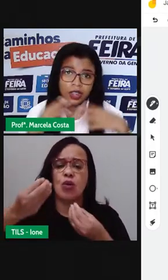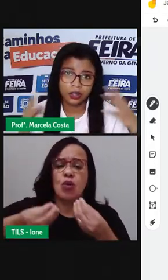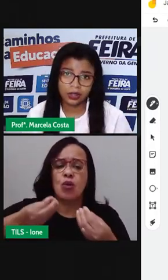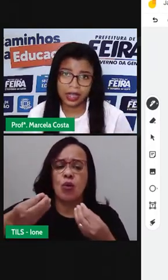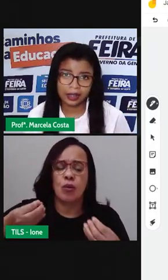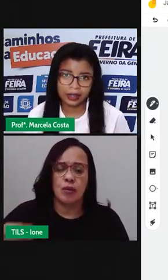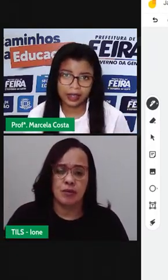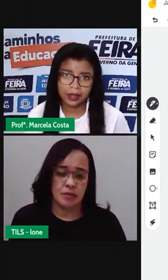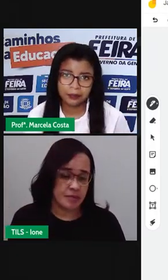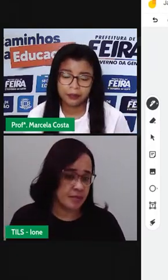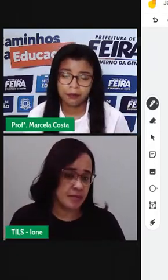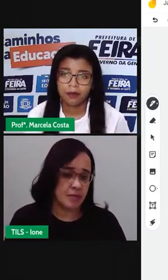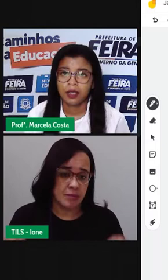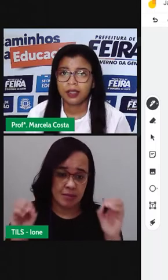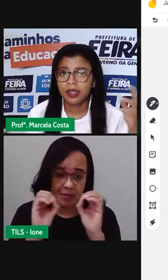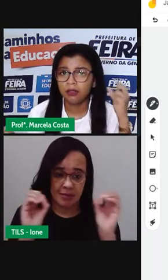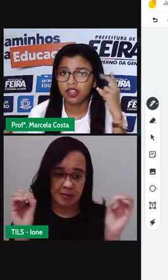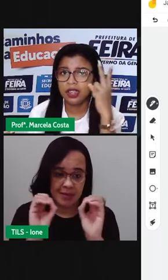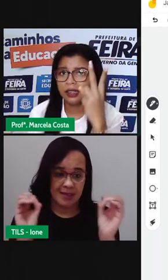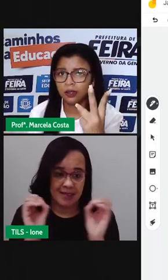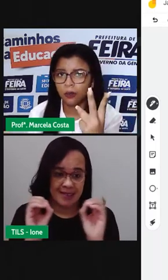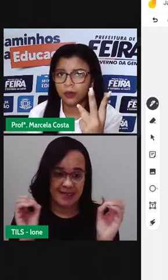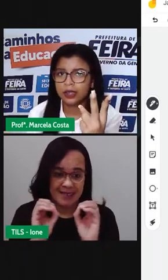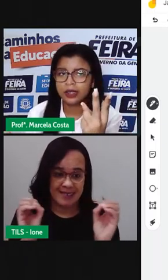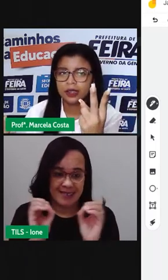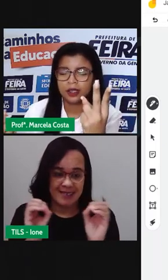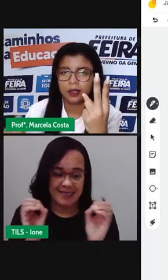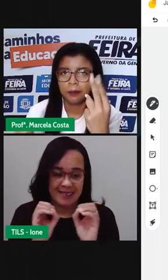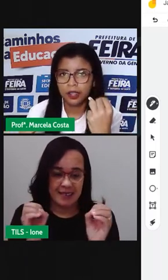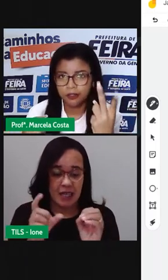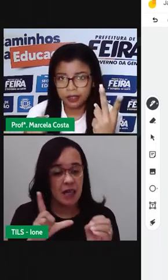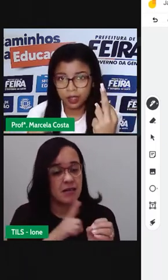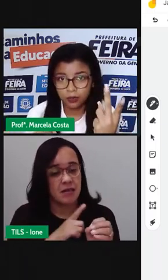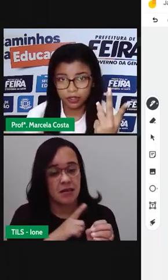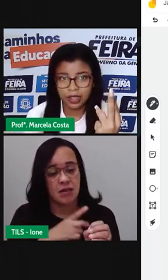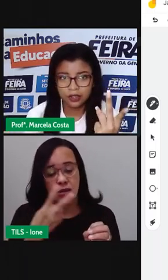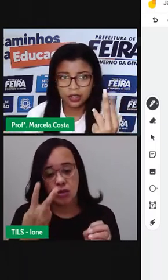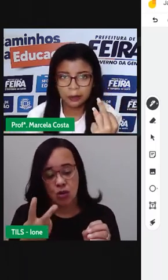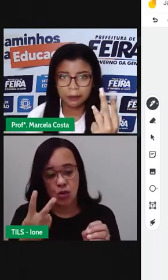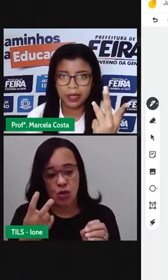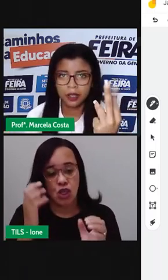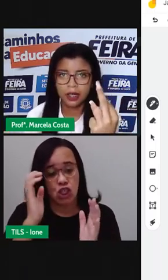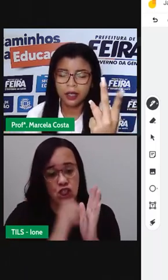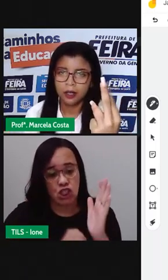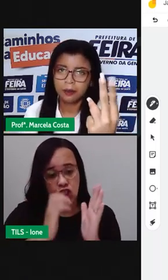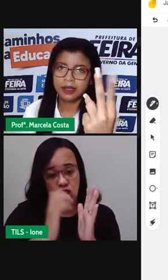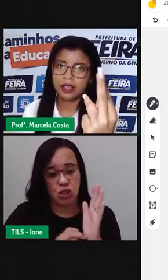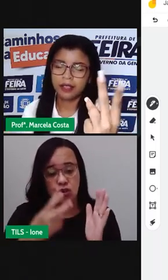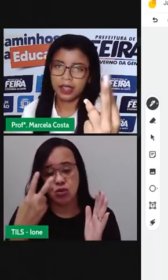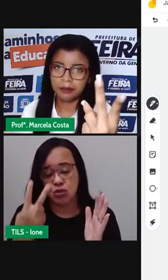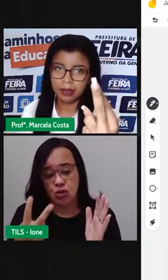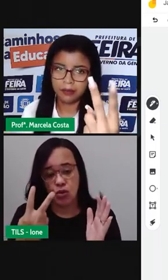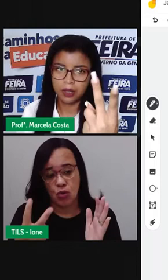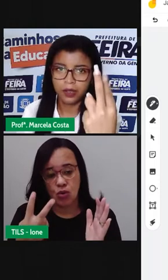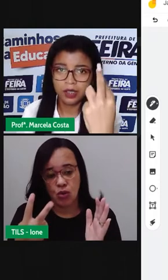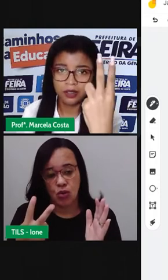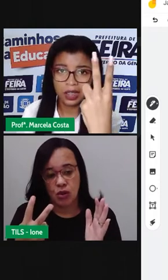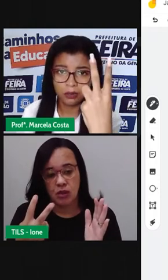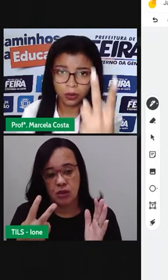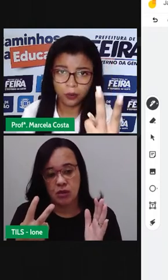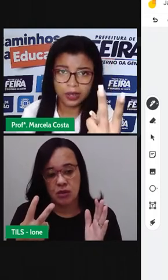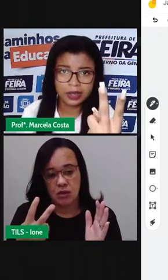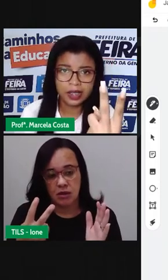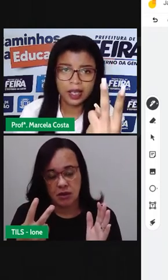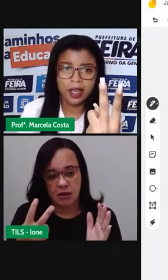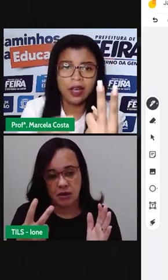Não restou nada, né? Se eu tinha dois, pode fazer com os dedos também, olha, me faz aqui a minha mão, eu